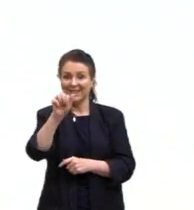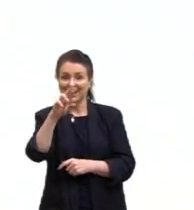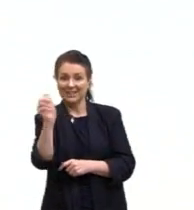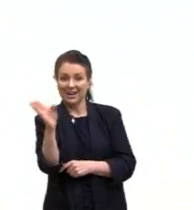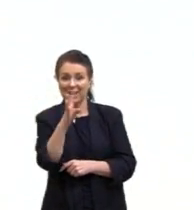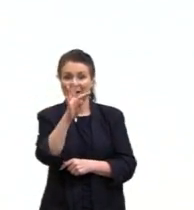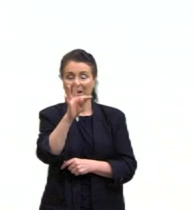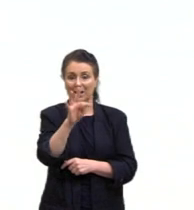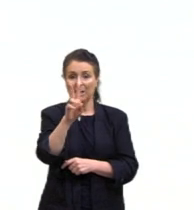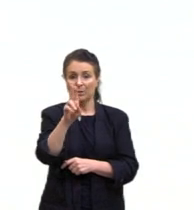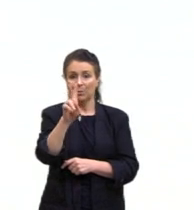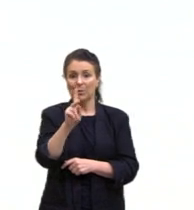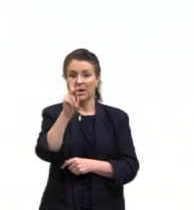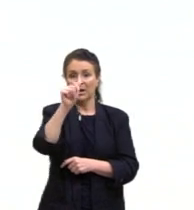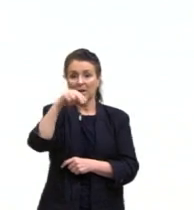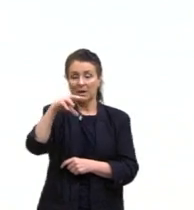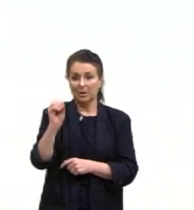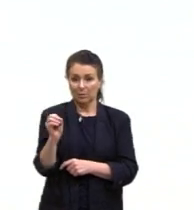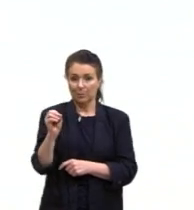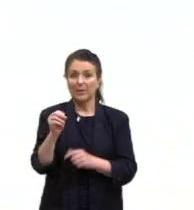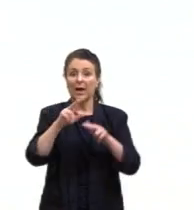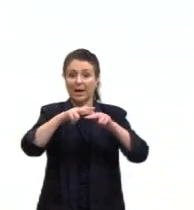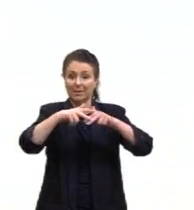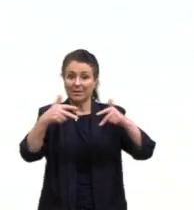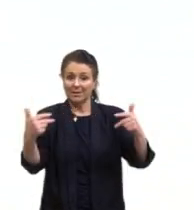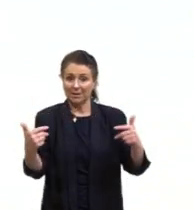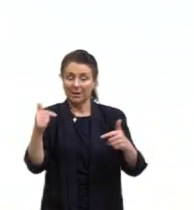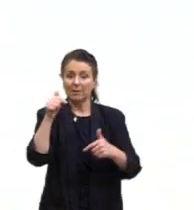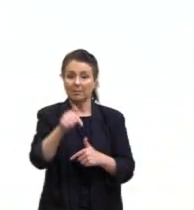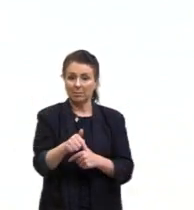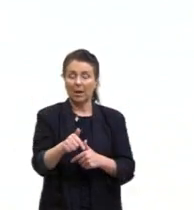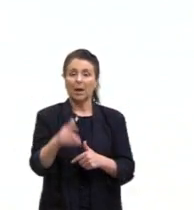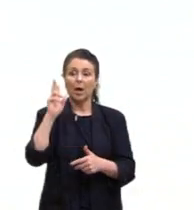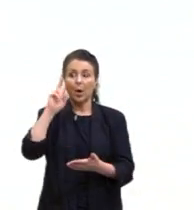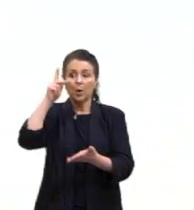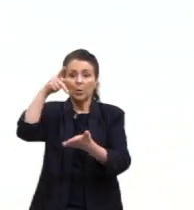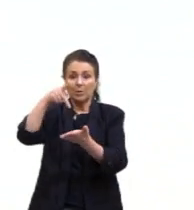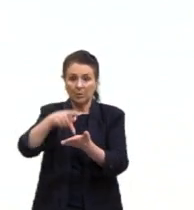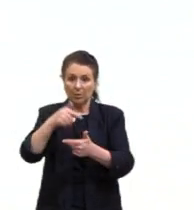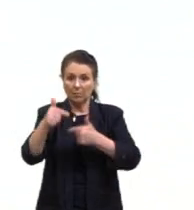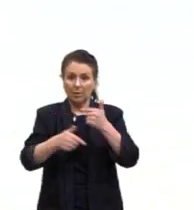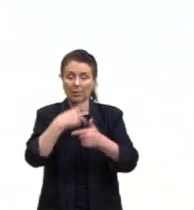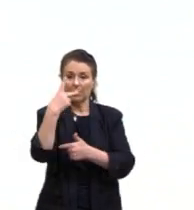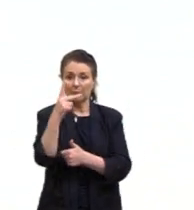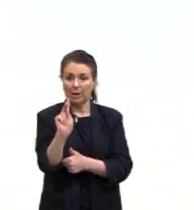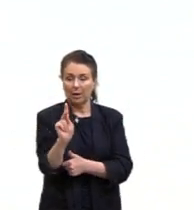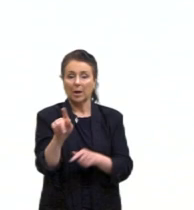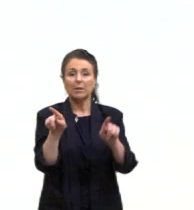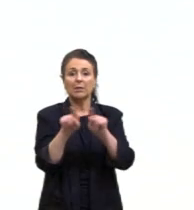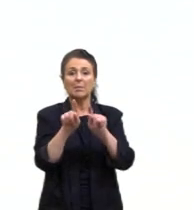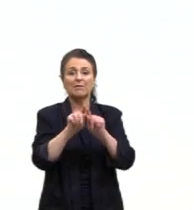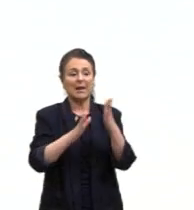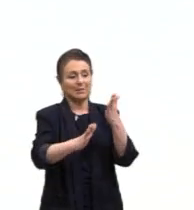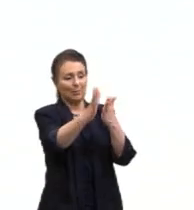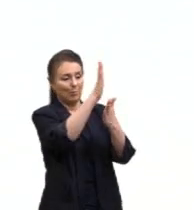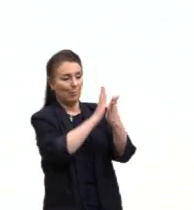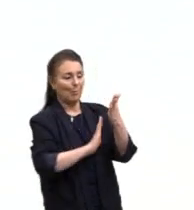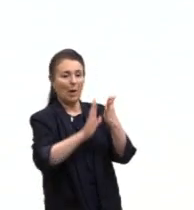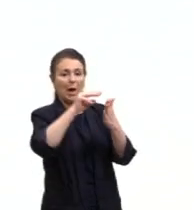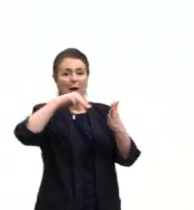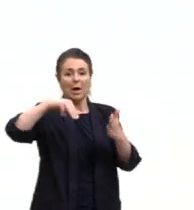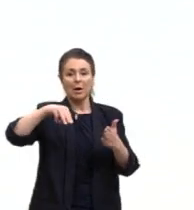ela é da etnia tucano, uma artista visual reconhecida por seu trabalho. Ela é muralista também, gente, tem várias